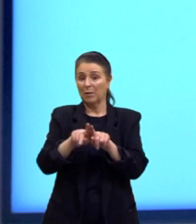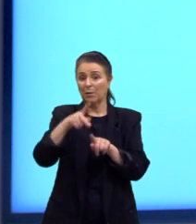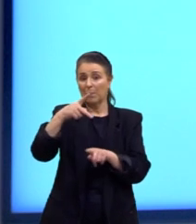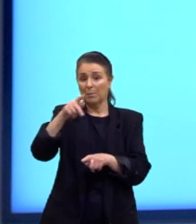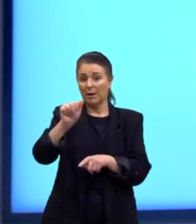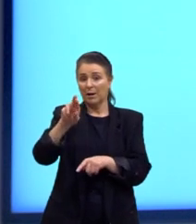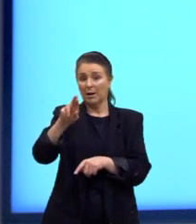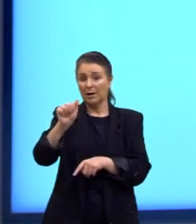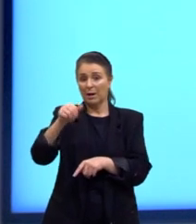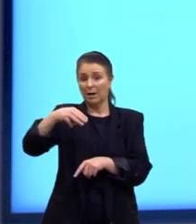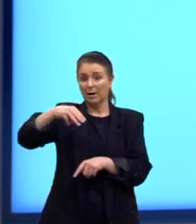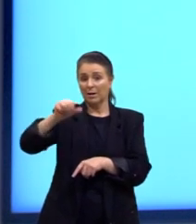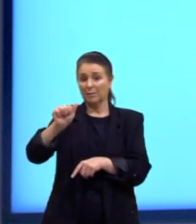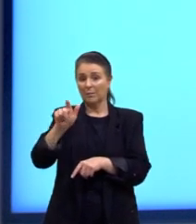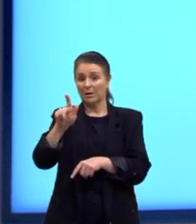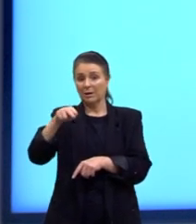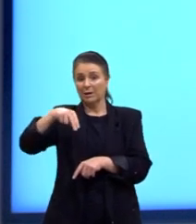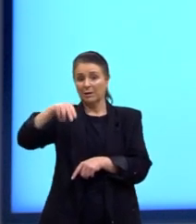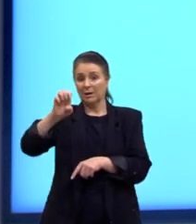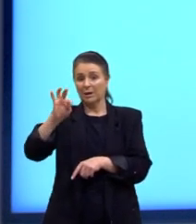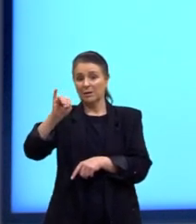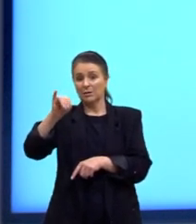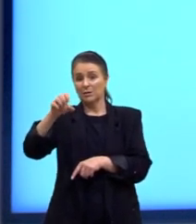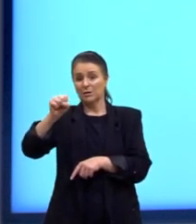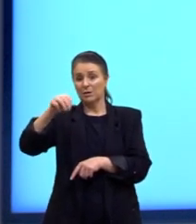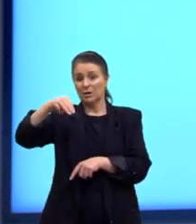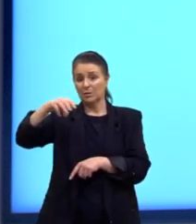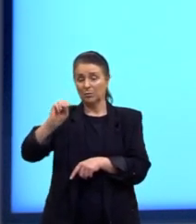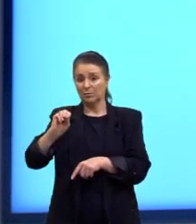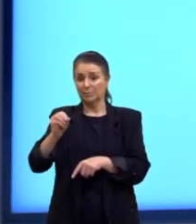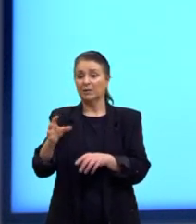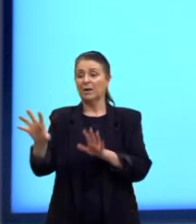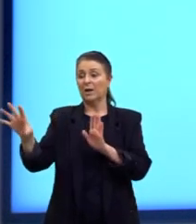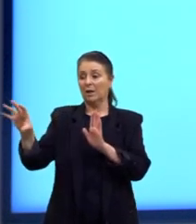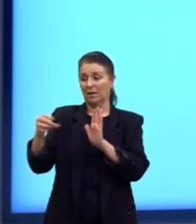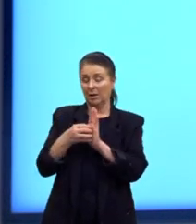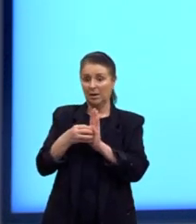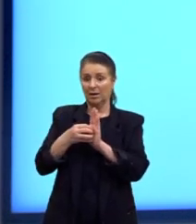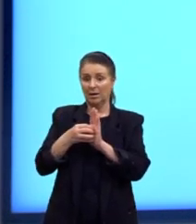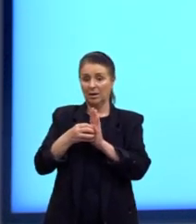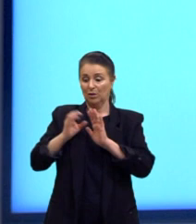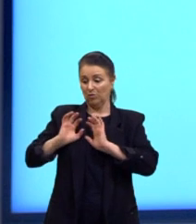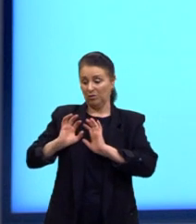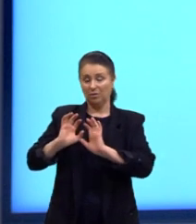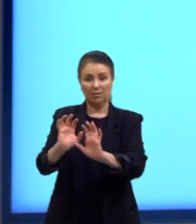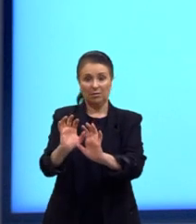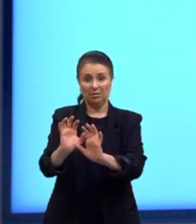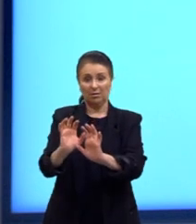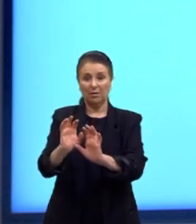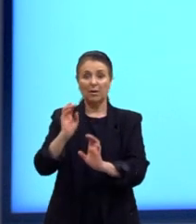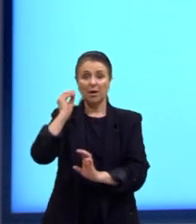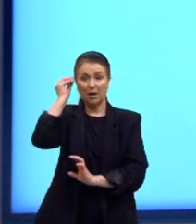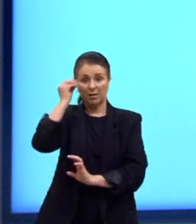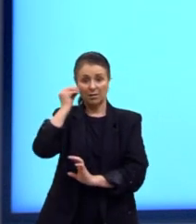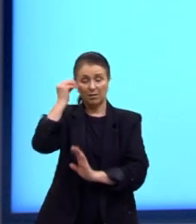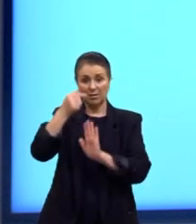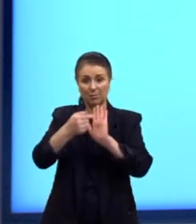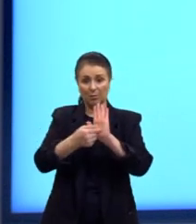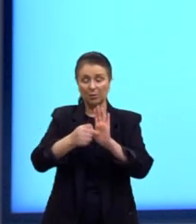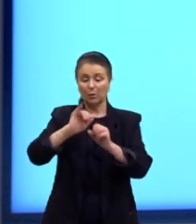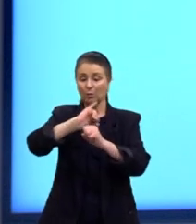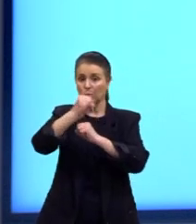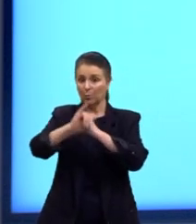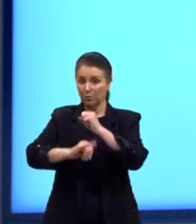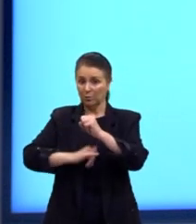Quando acontece, então, tanto de atrair e de repelir, né? Então, experiências comprovam que os átomos